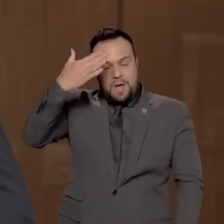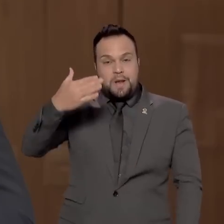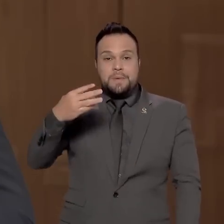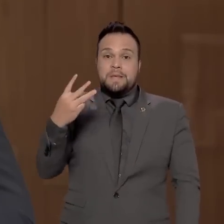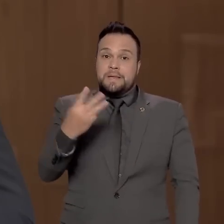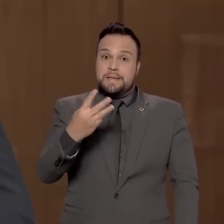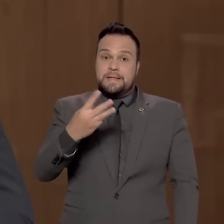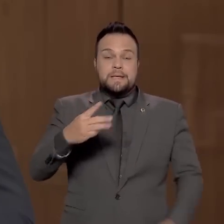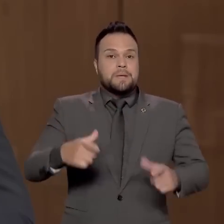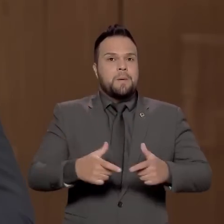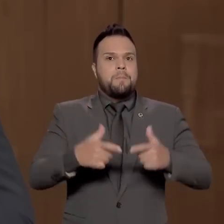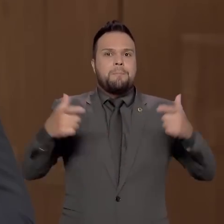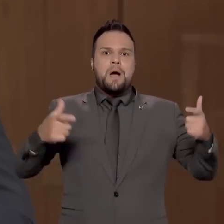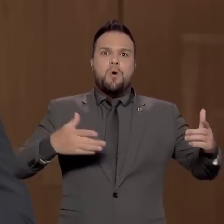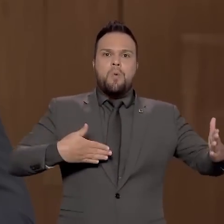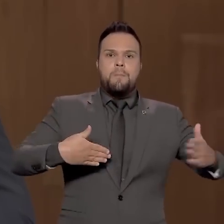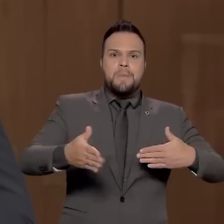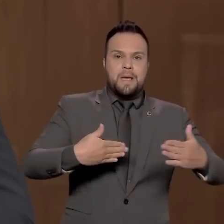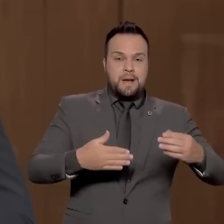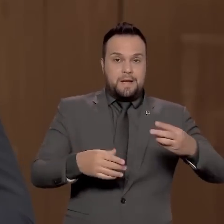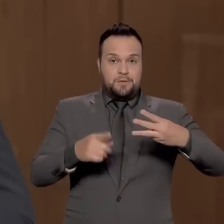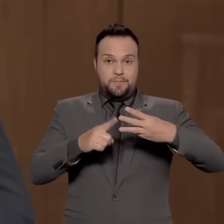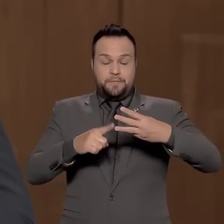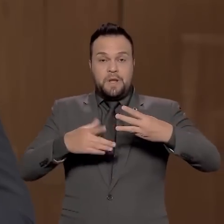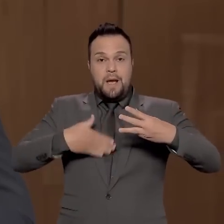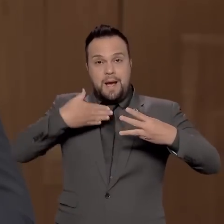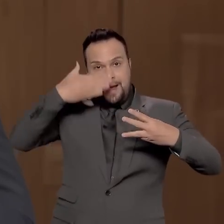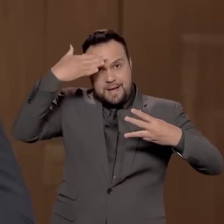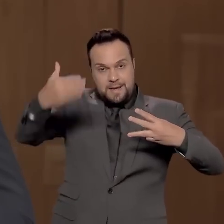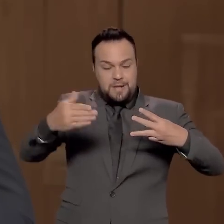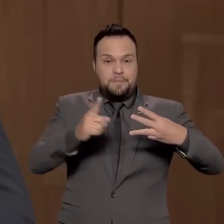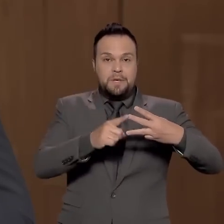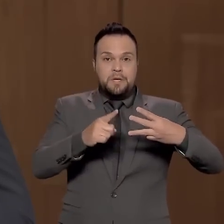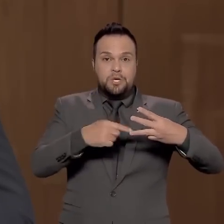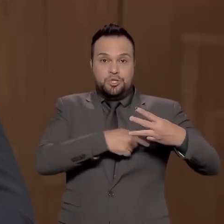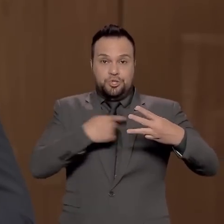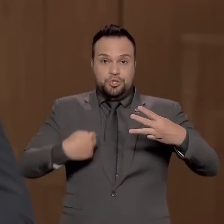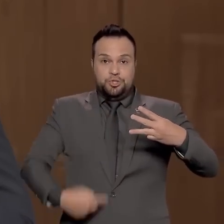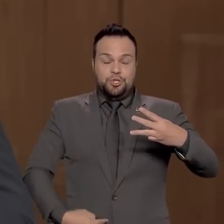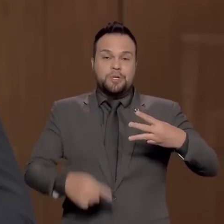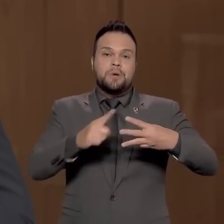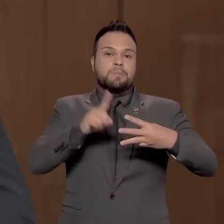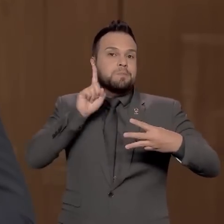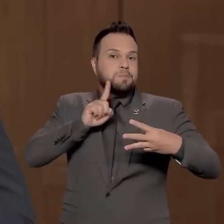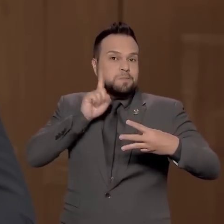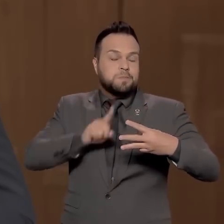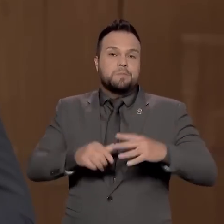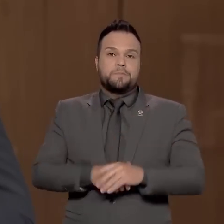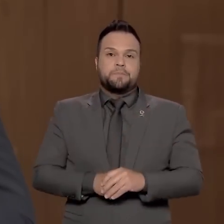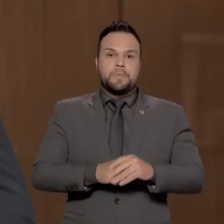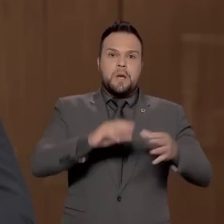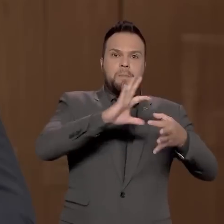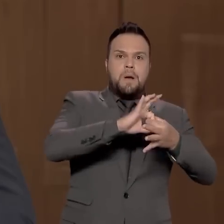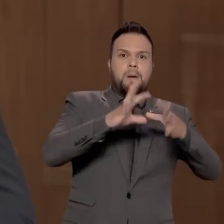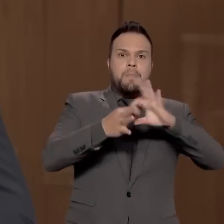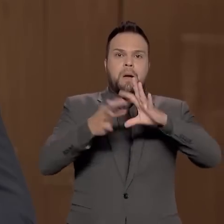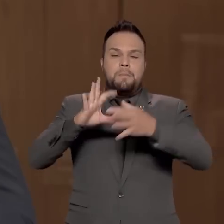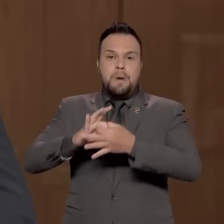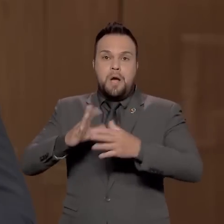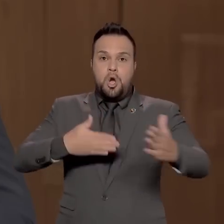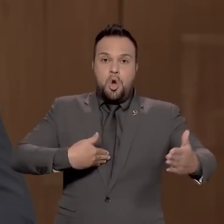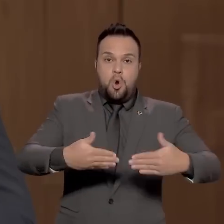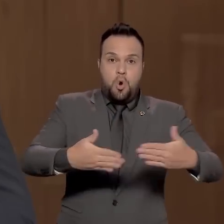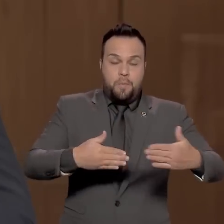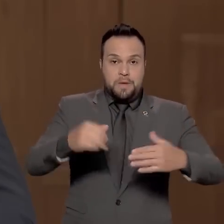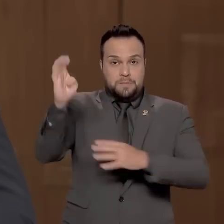mercado para o Brasil no exterior, atrás apenas da China e dos Estados Unidos. A corrente de comércio entre o